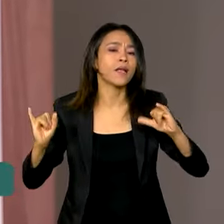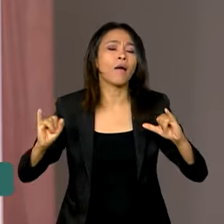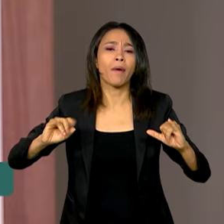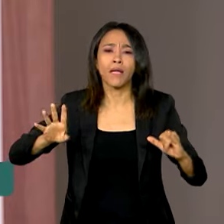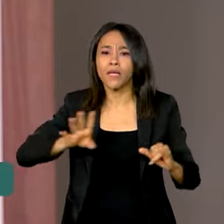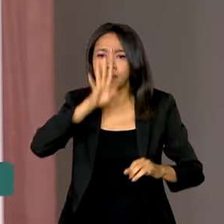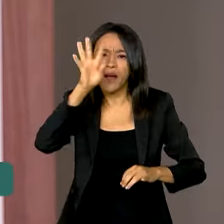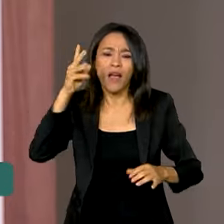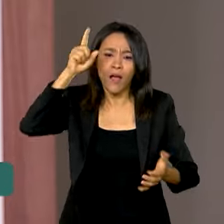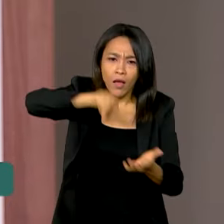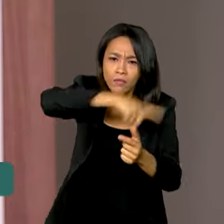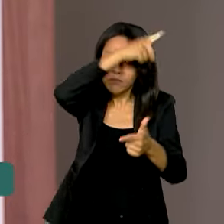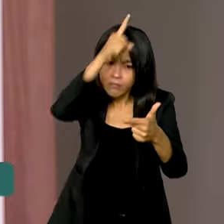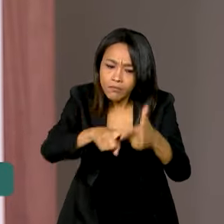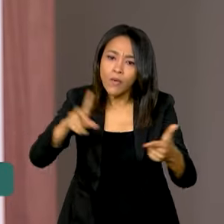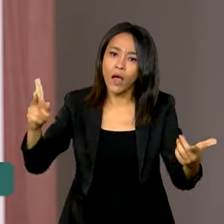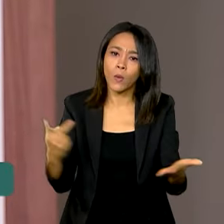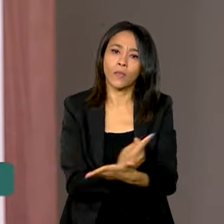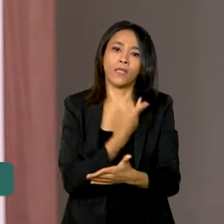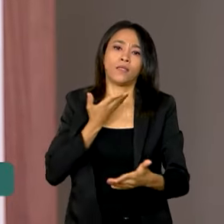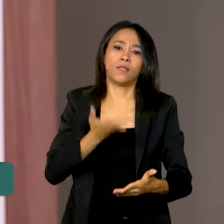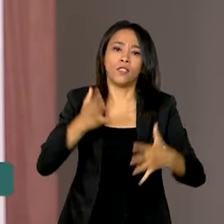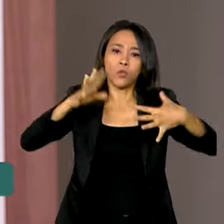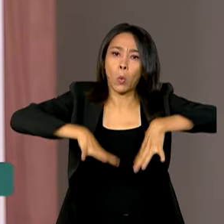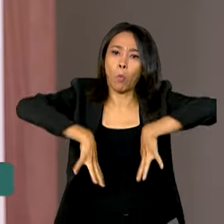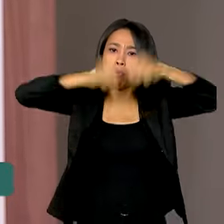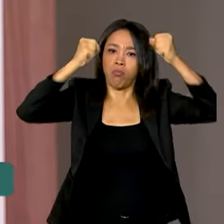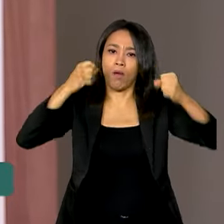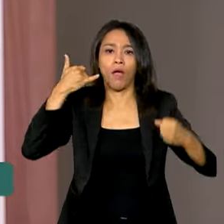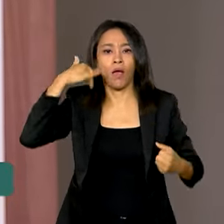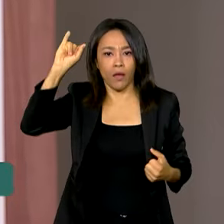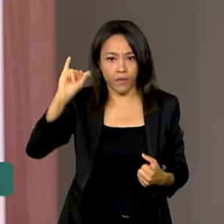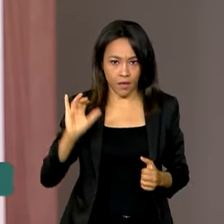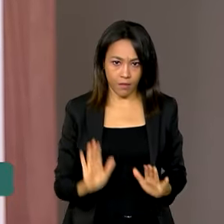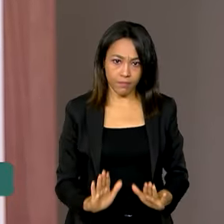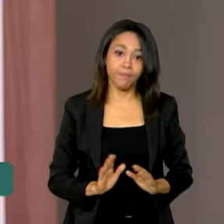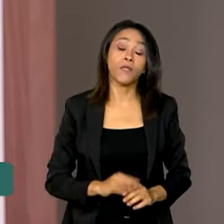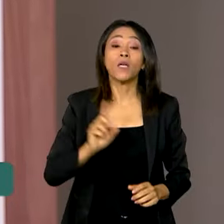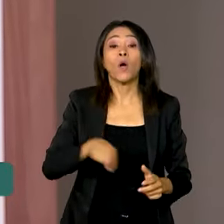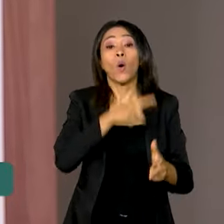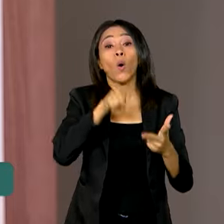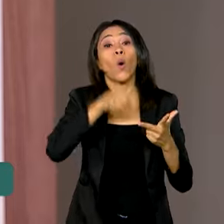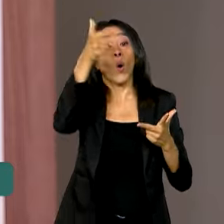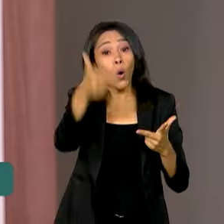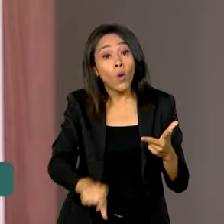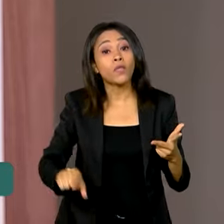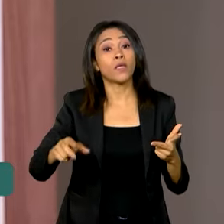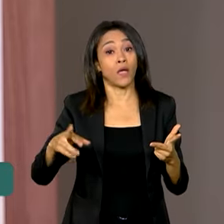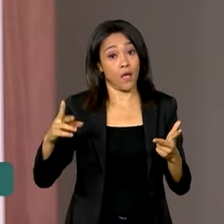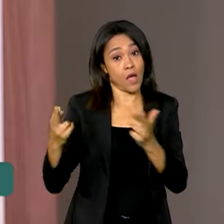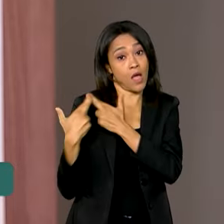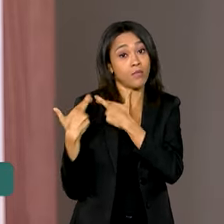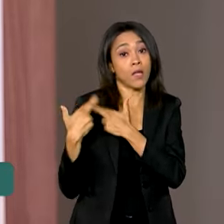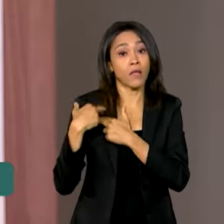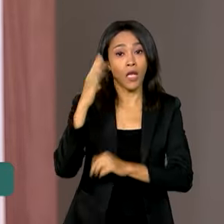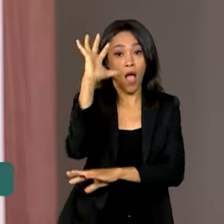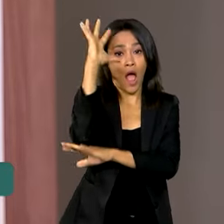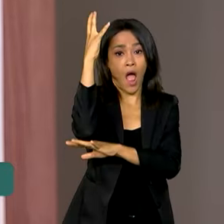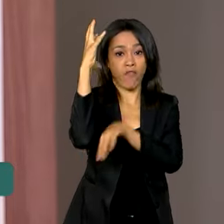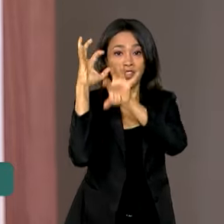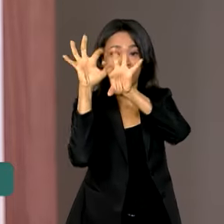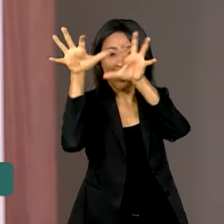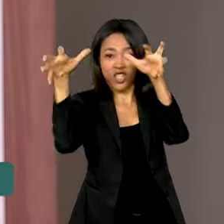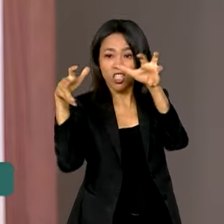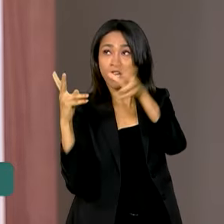novos eventos climáticos extremos. Outro ponto levantado é a responsabilidade pela poda de galhos de árvores que